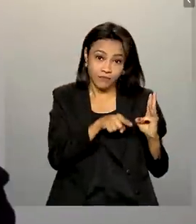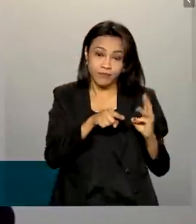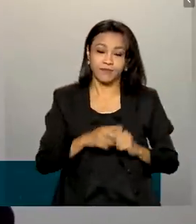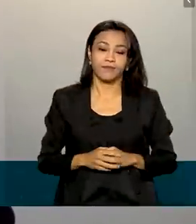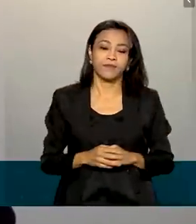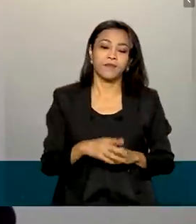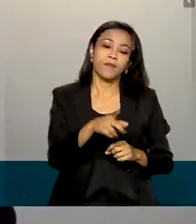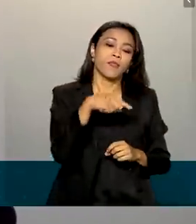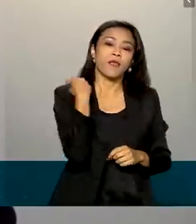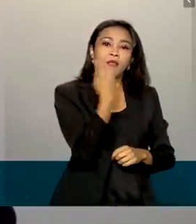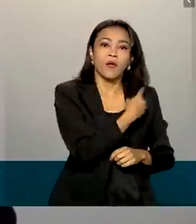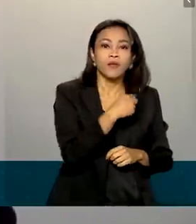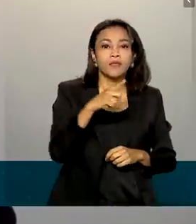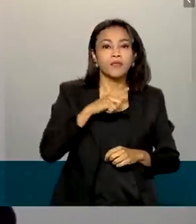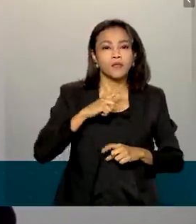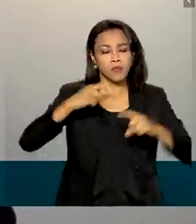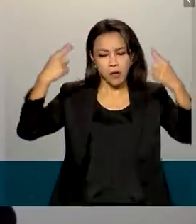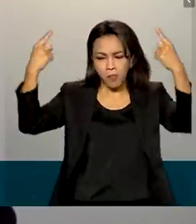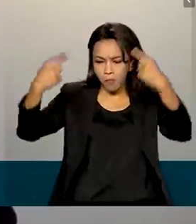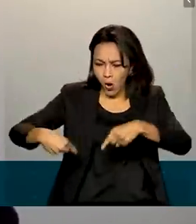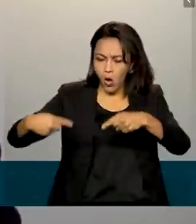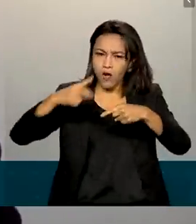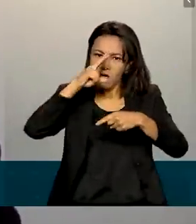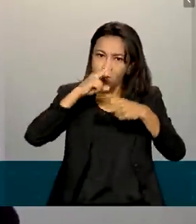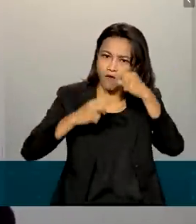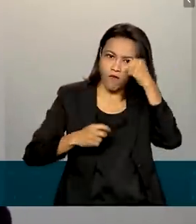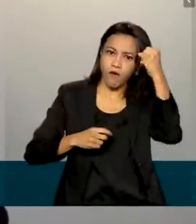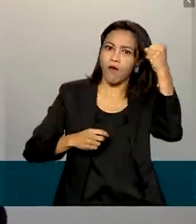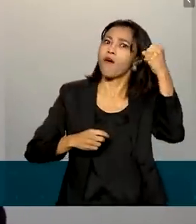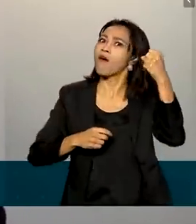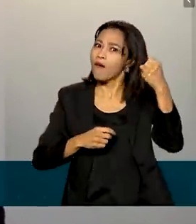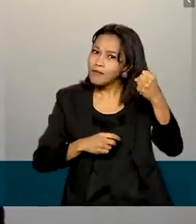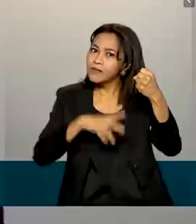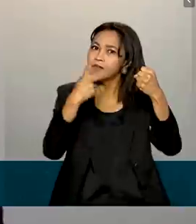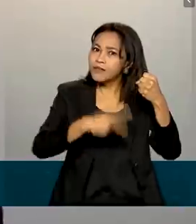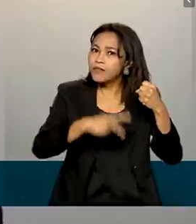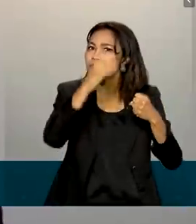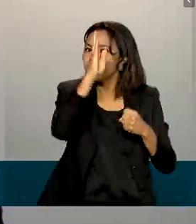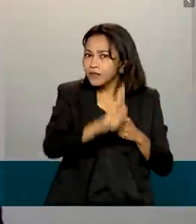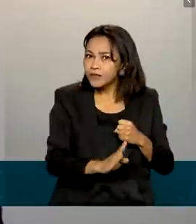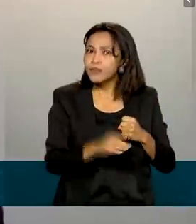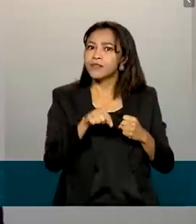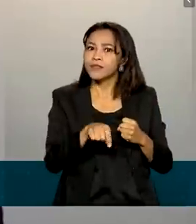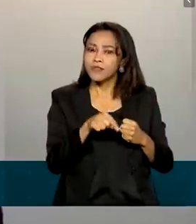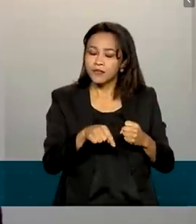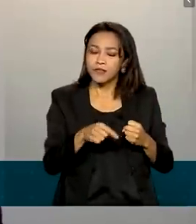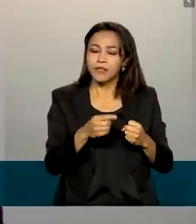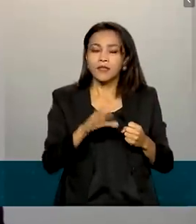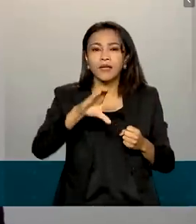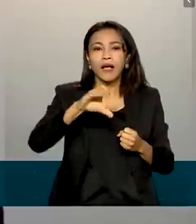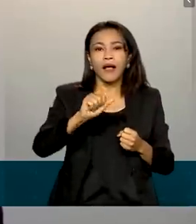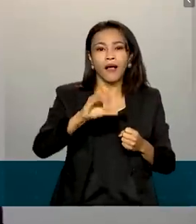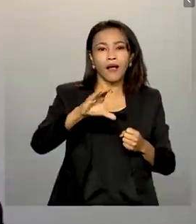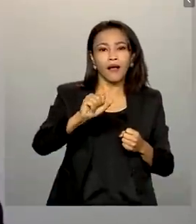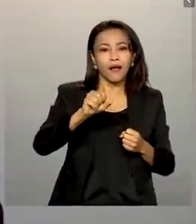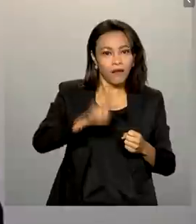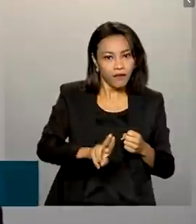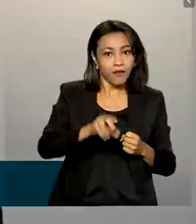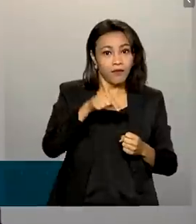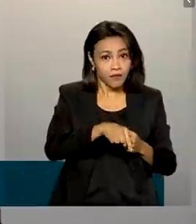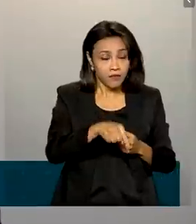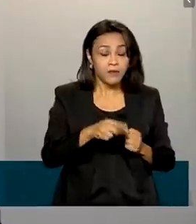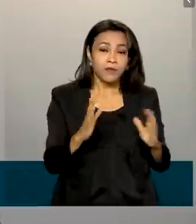competitividade muito forte no valor agregado dessa cadeia de cacau, principalmente aqueles produtos que estão no estágio